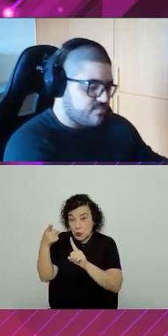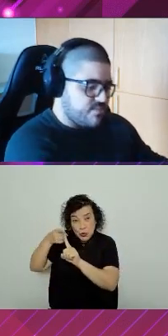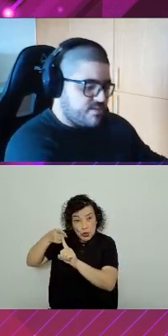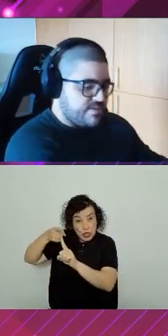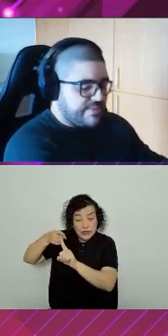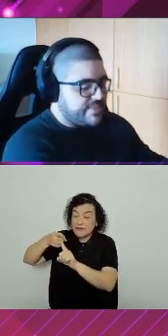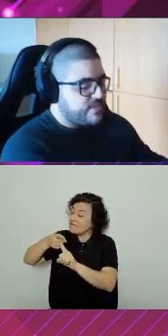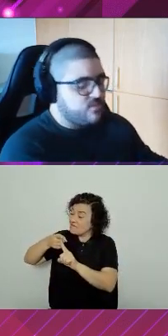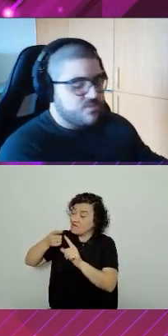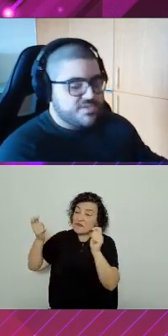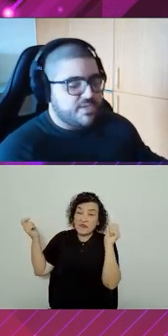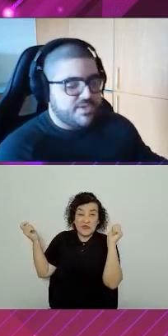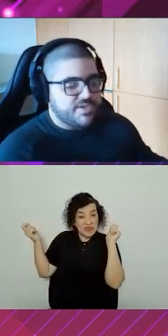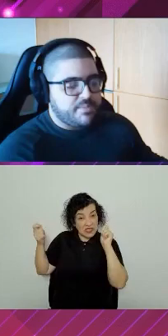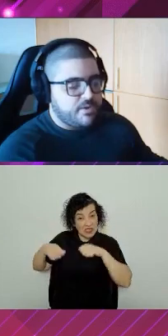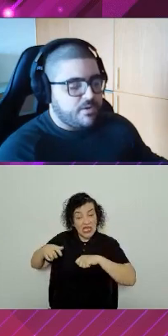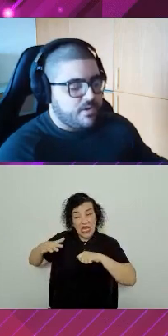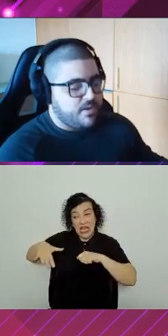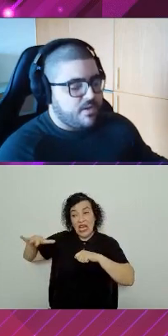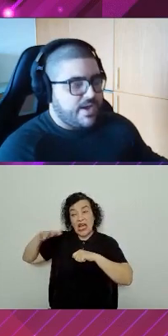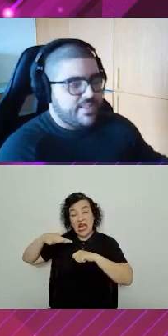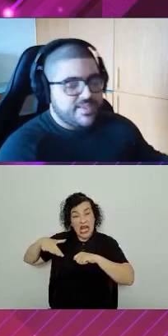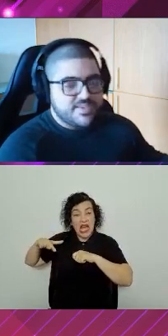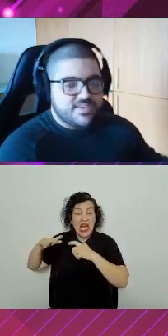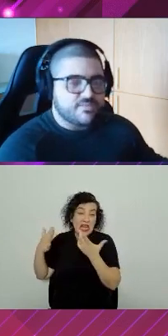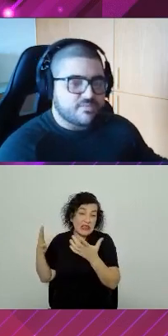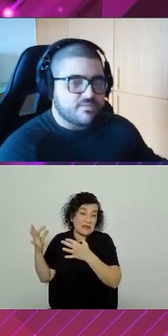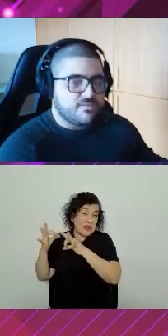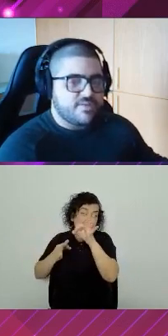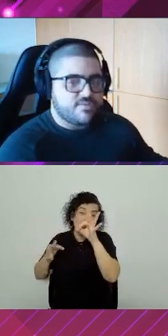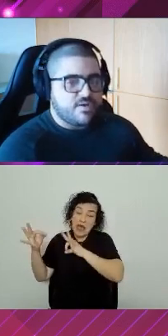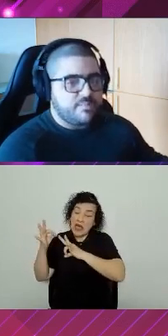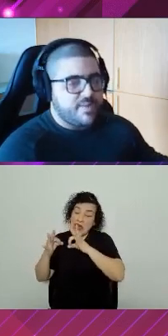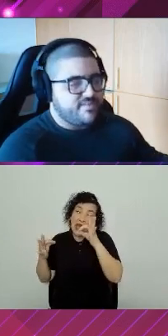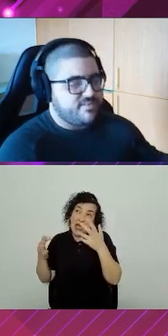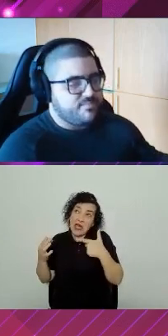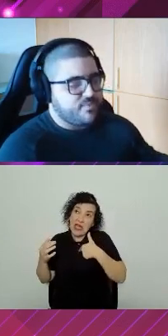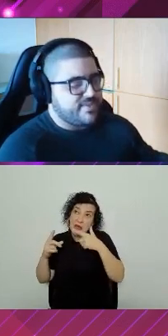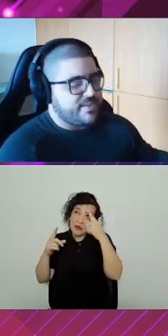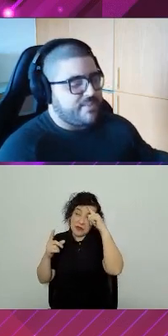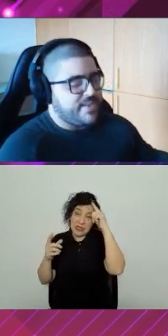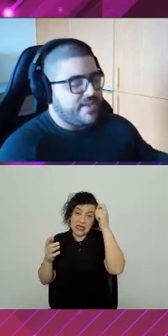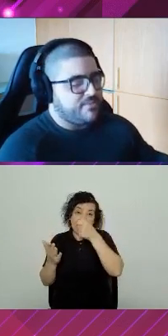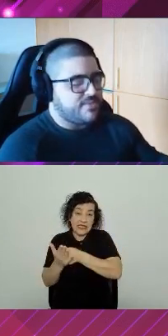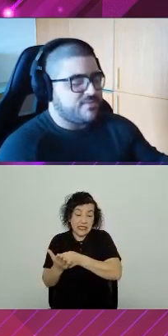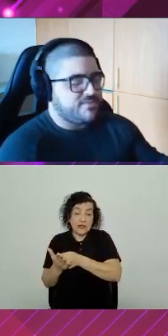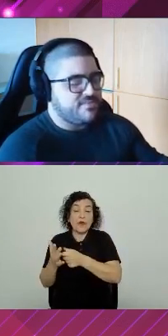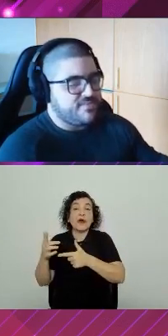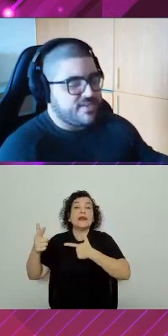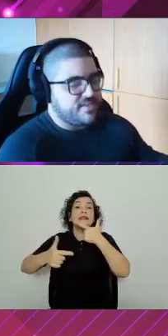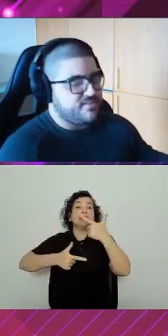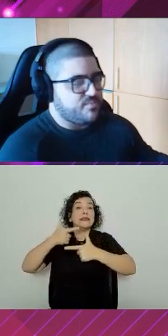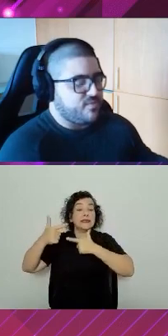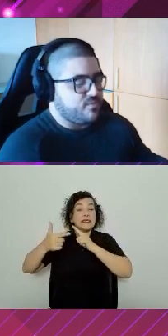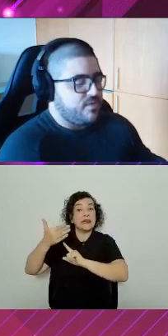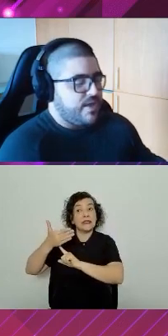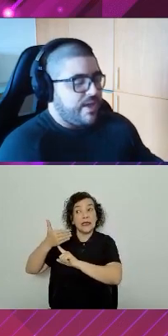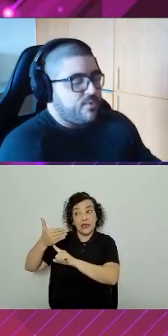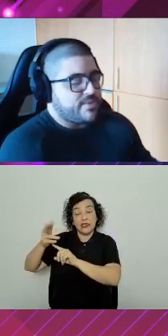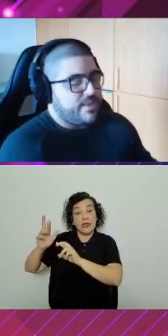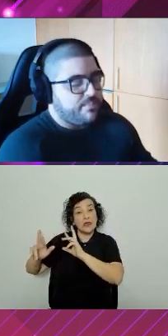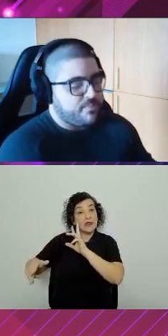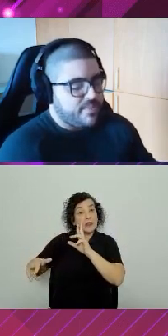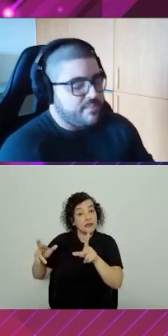na tecnologia que eu achar melhor. Além disso, não é só a parte de poder trabalhar com tecnologias diferentes. Eu posso